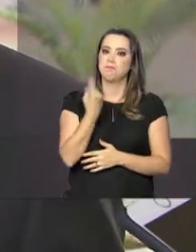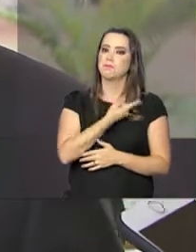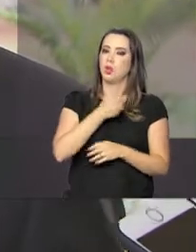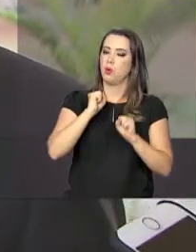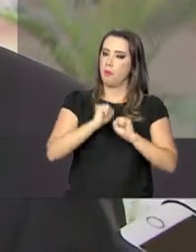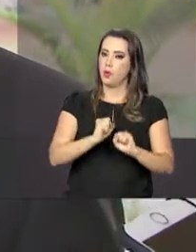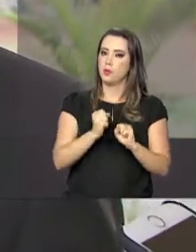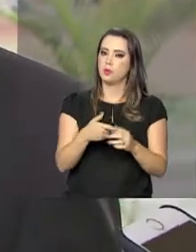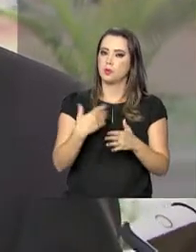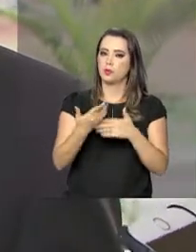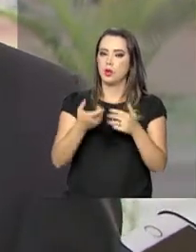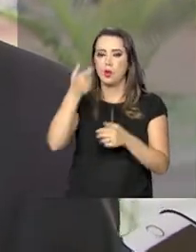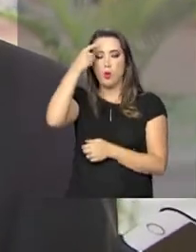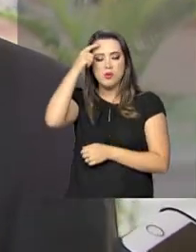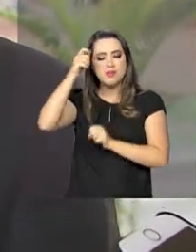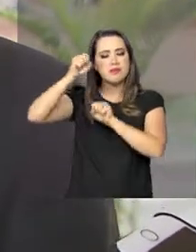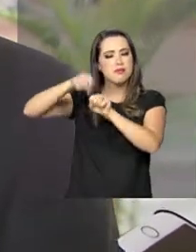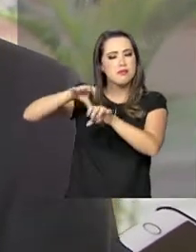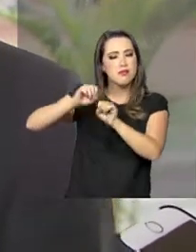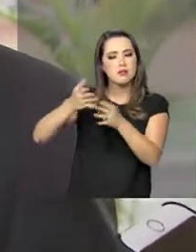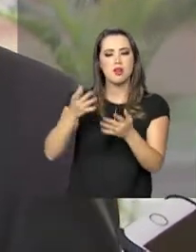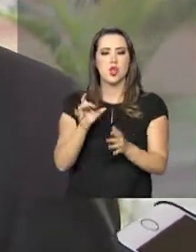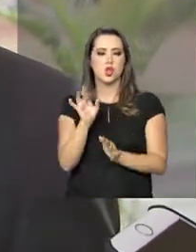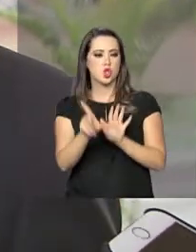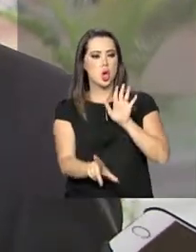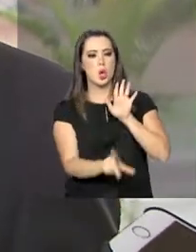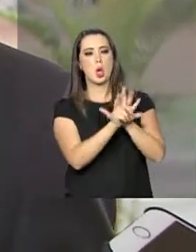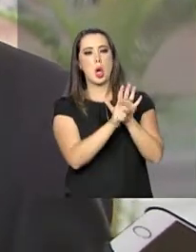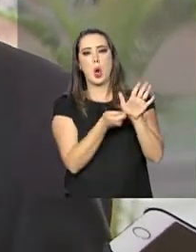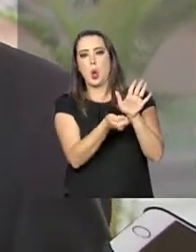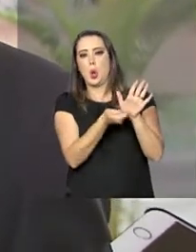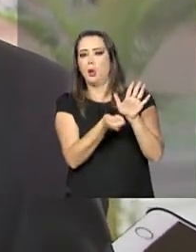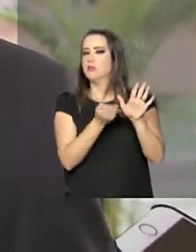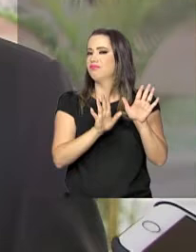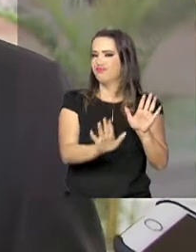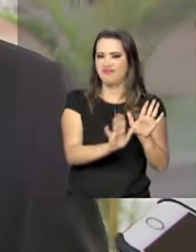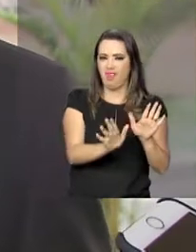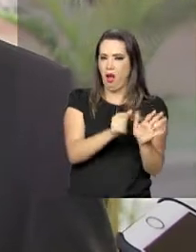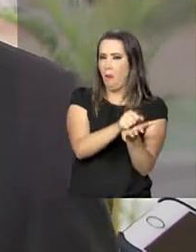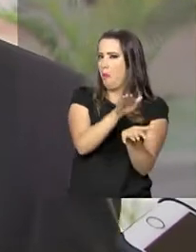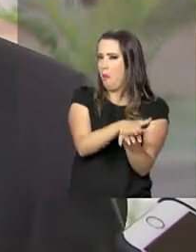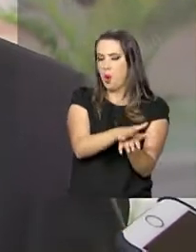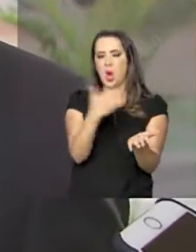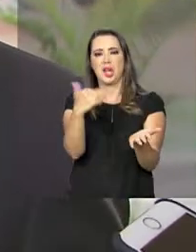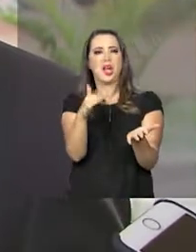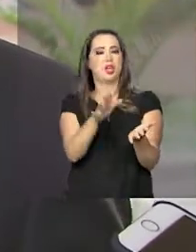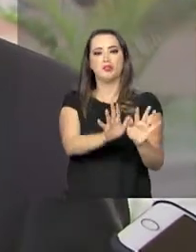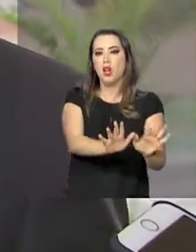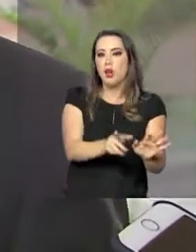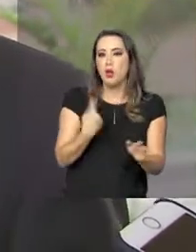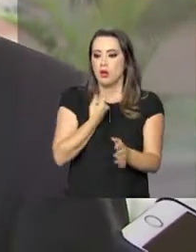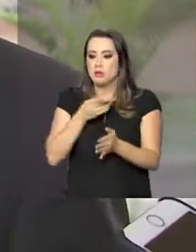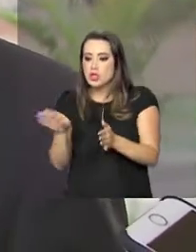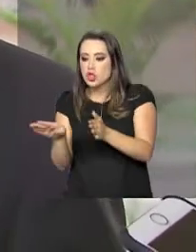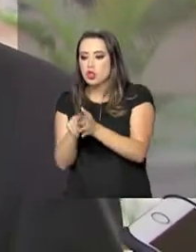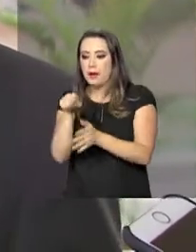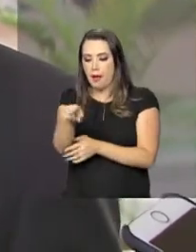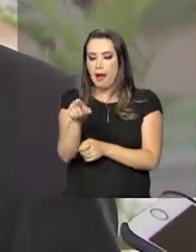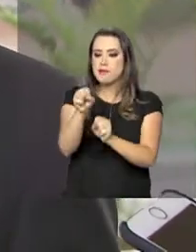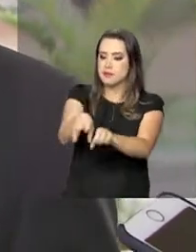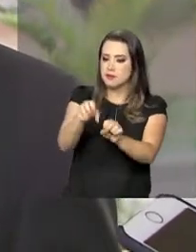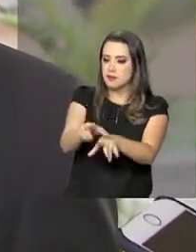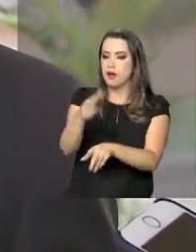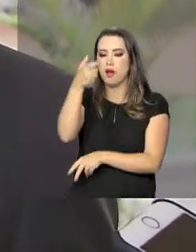possa levar essa consciência, porque não adianta leis mais rígidas, não adianta multas mais caras, se nós não podemos chegar com a consciência